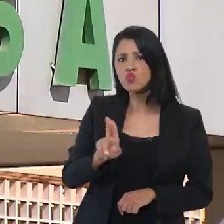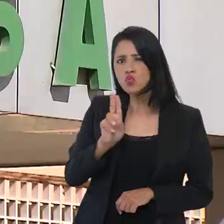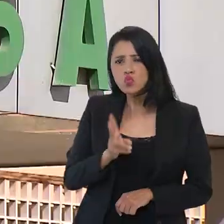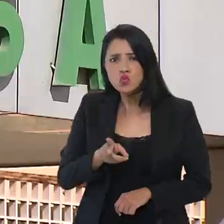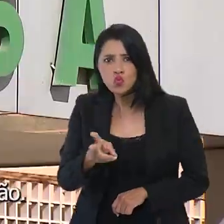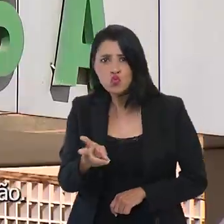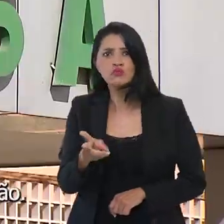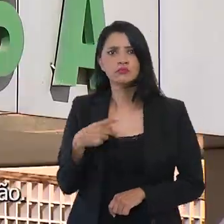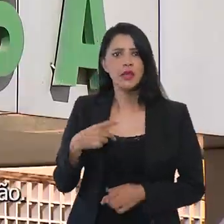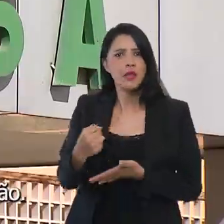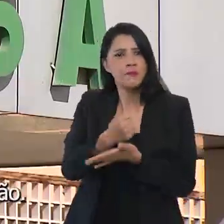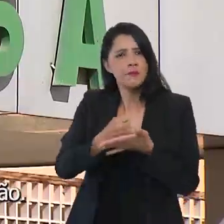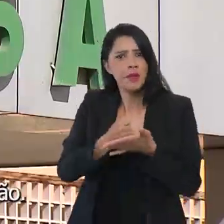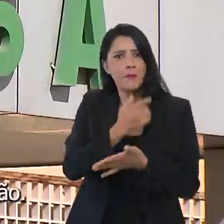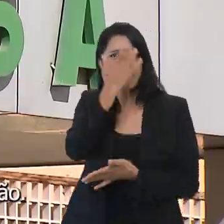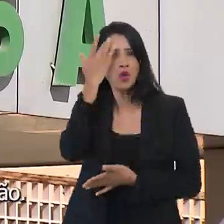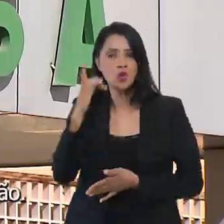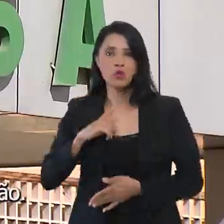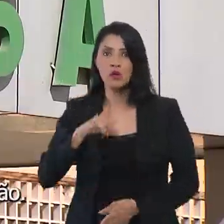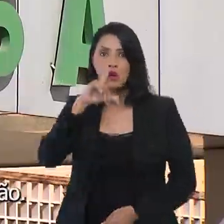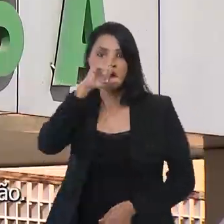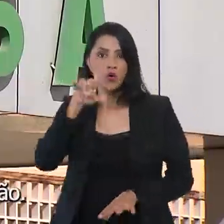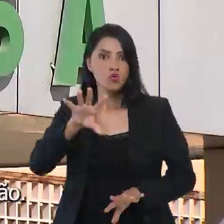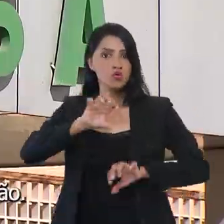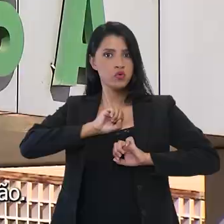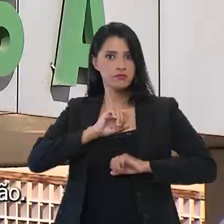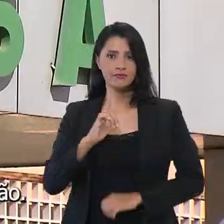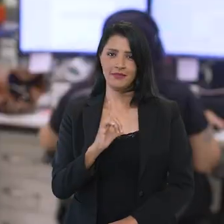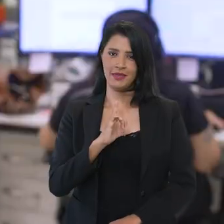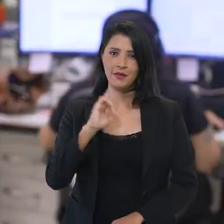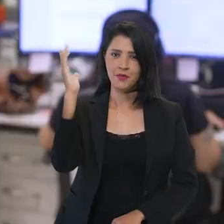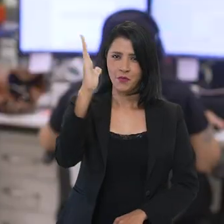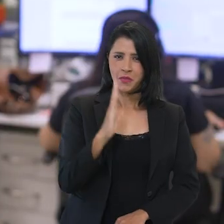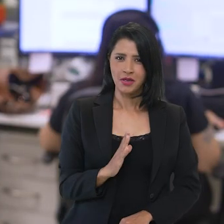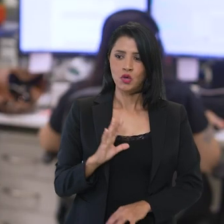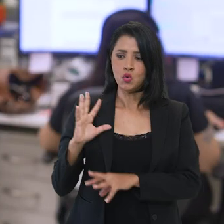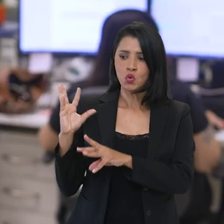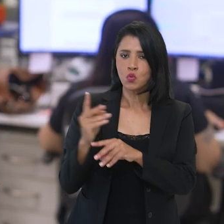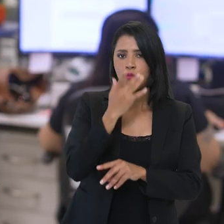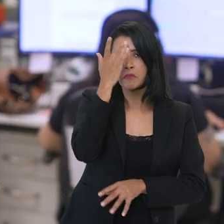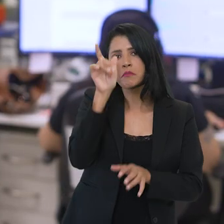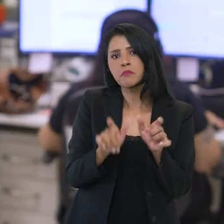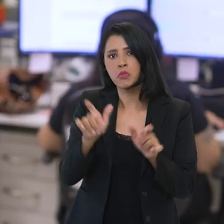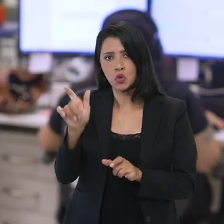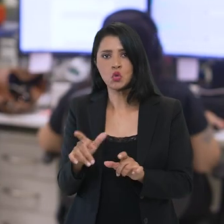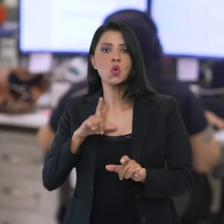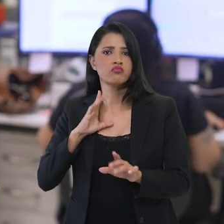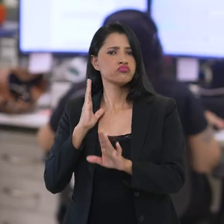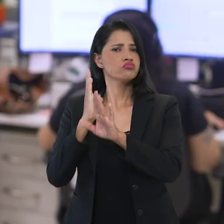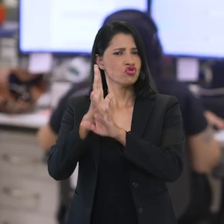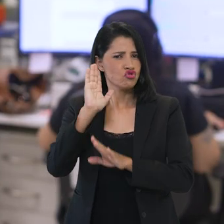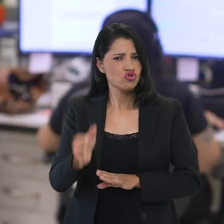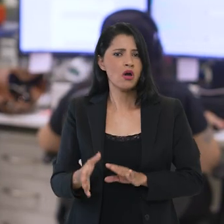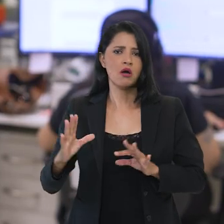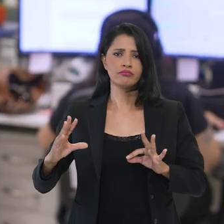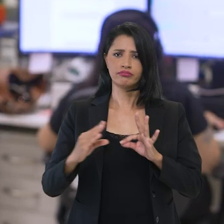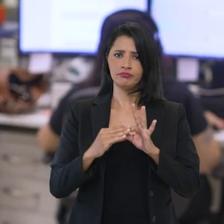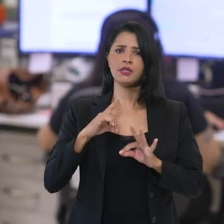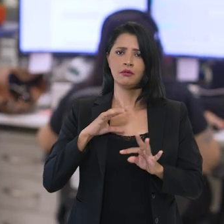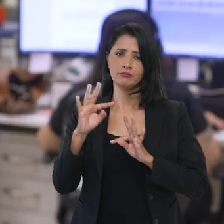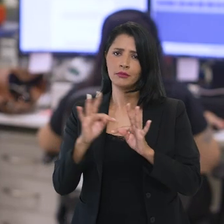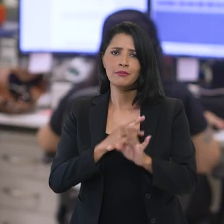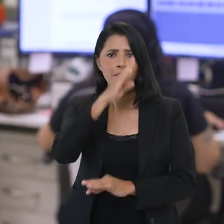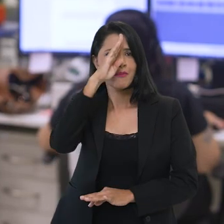de fármacos para pessoas com maior risco de contaminação. No Brasil, todas as pessoas diagnosticadas com HIV